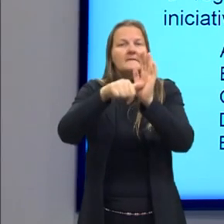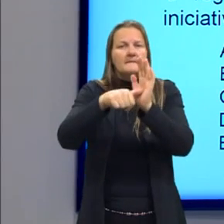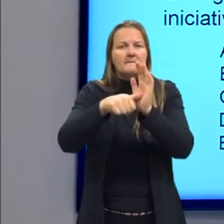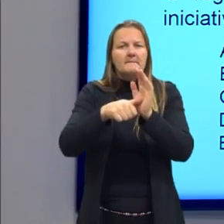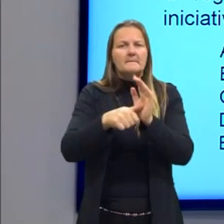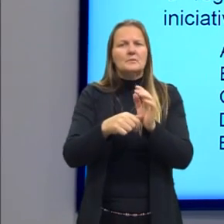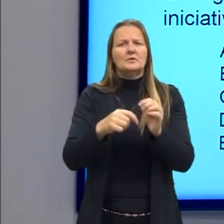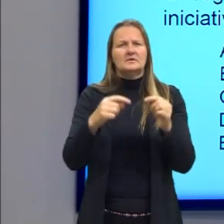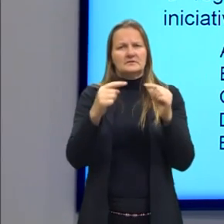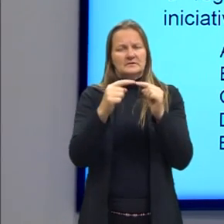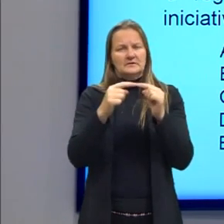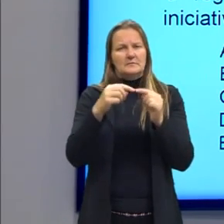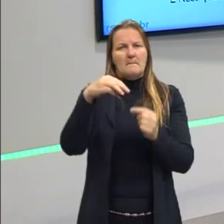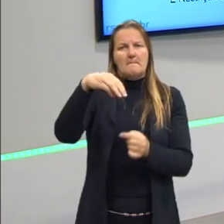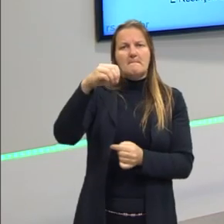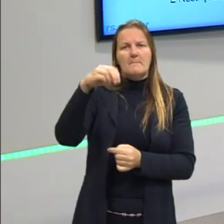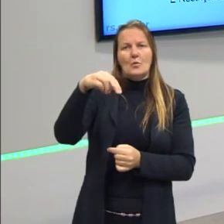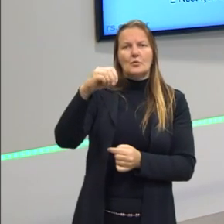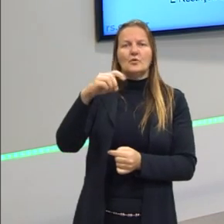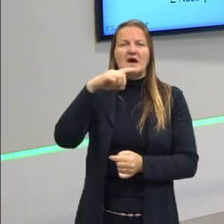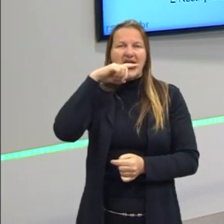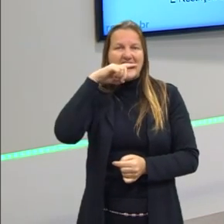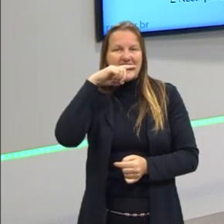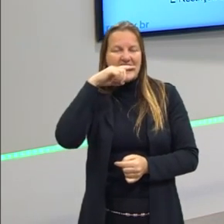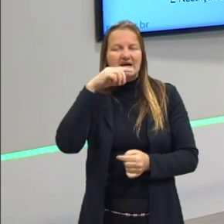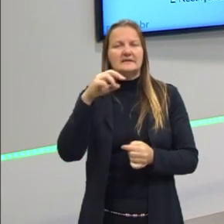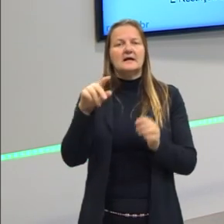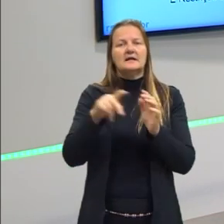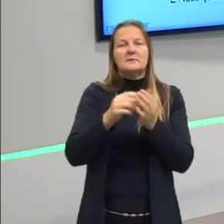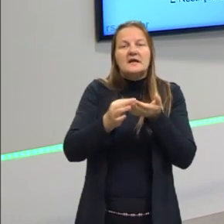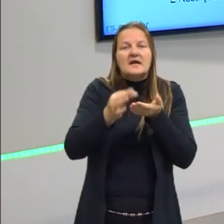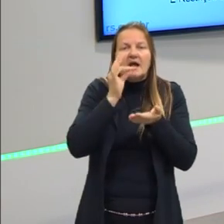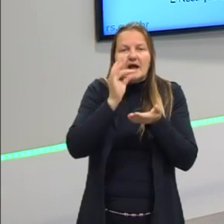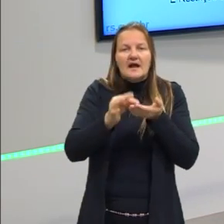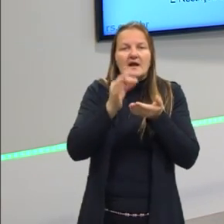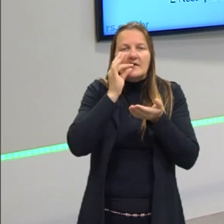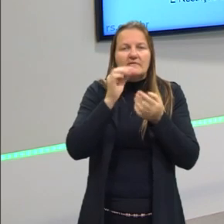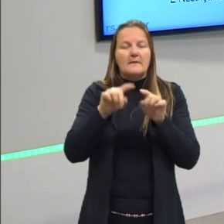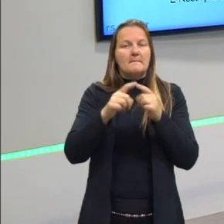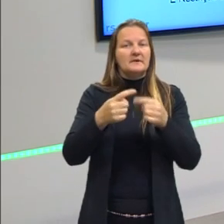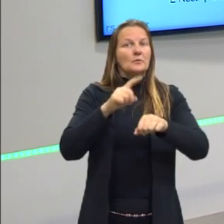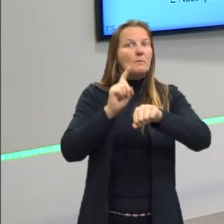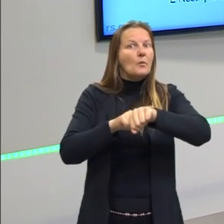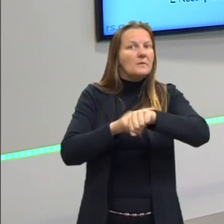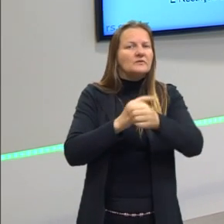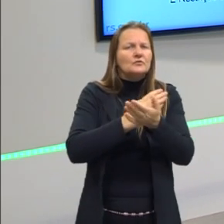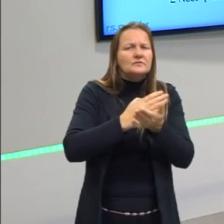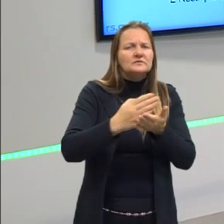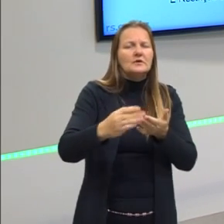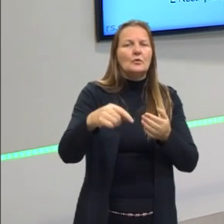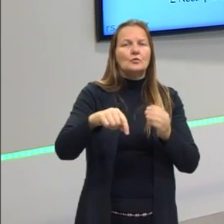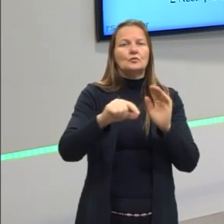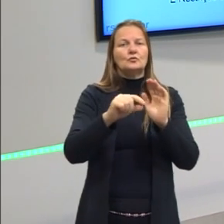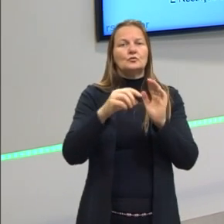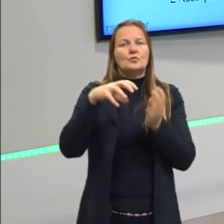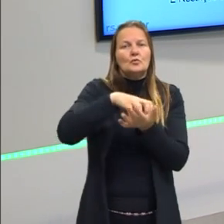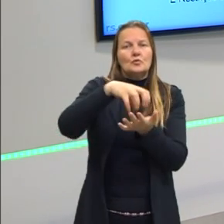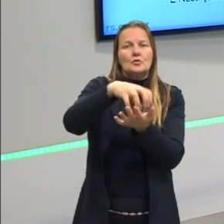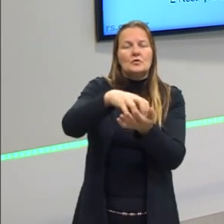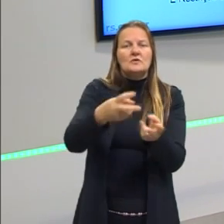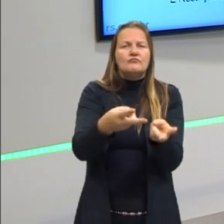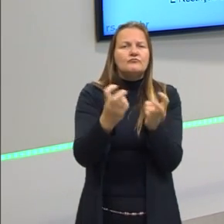começaram a ter monoculturas, como a da cana-de-açúcar e do café. Mas o momento inicial da colonização brasileira é de